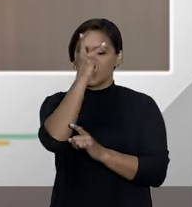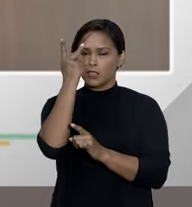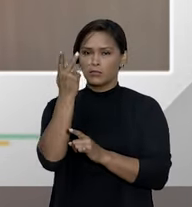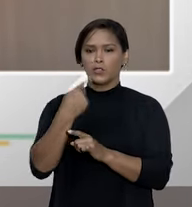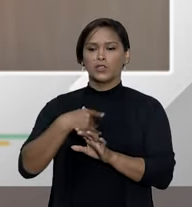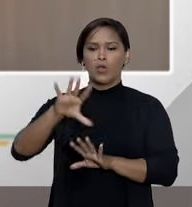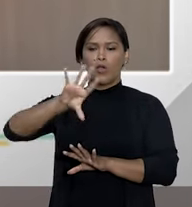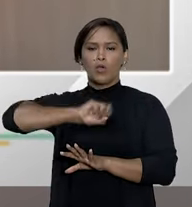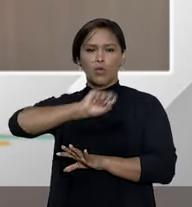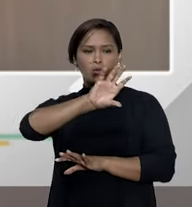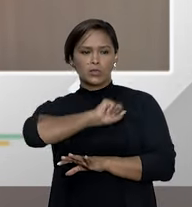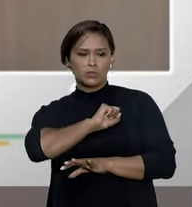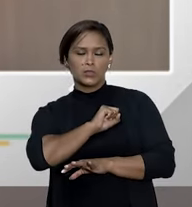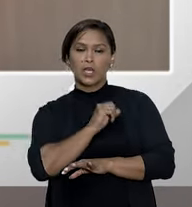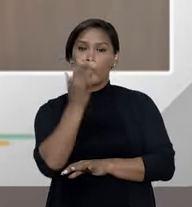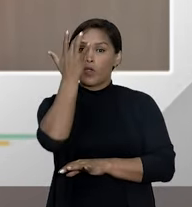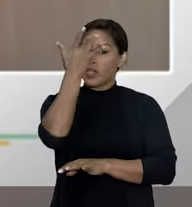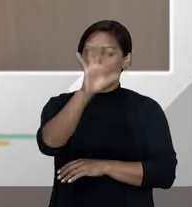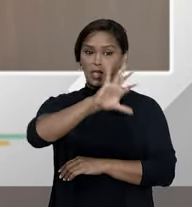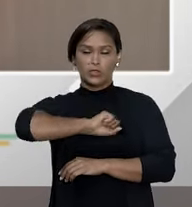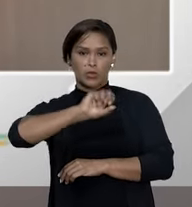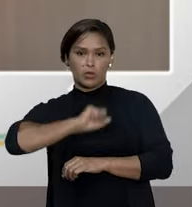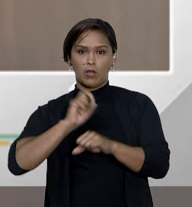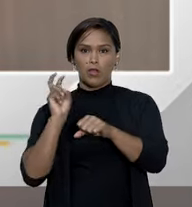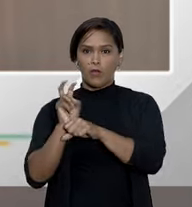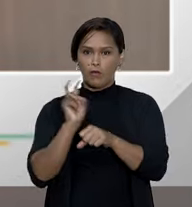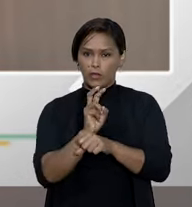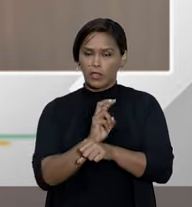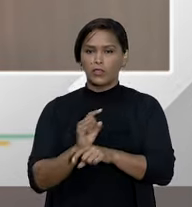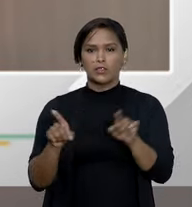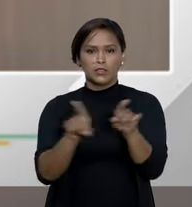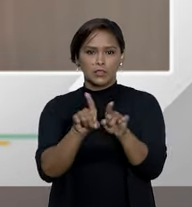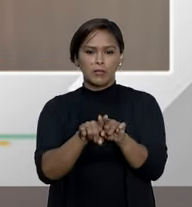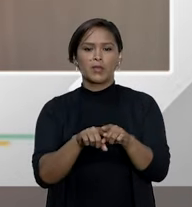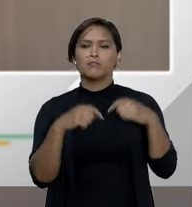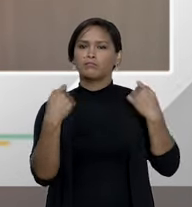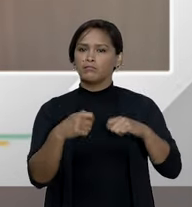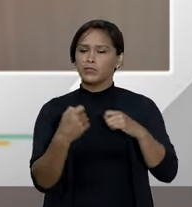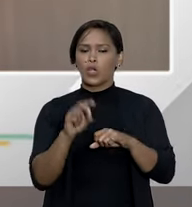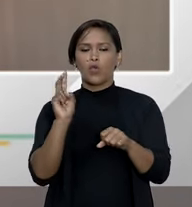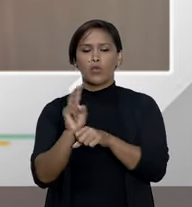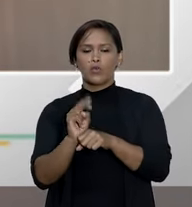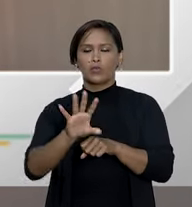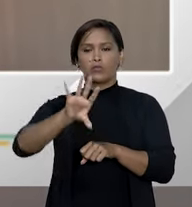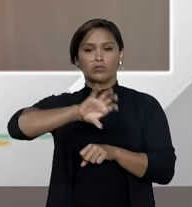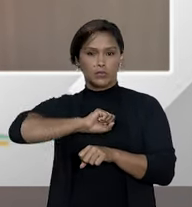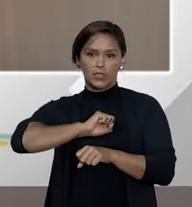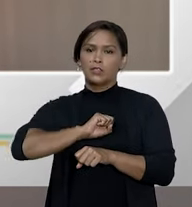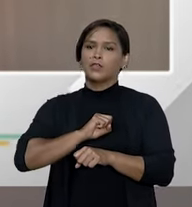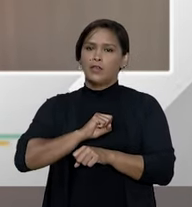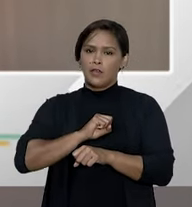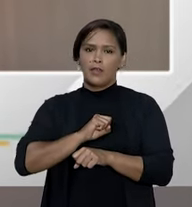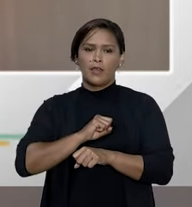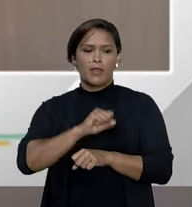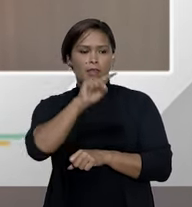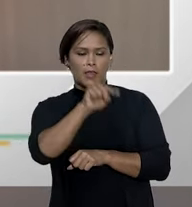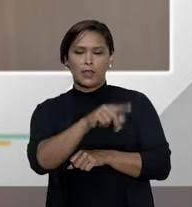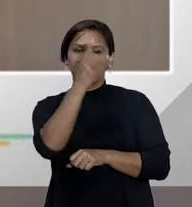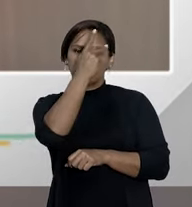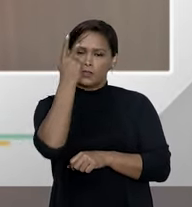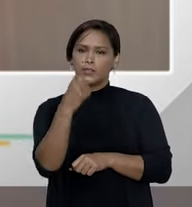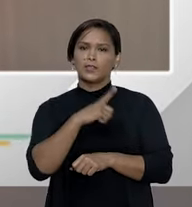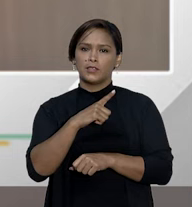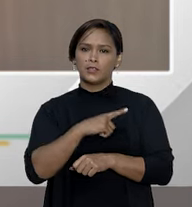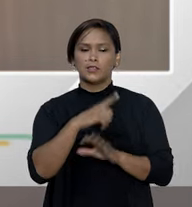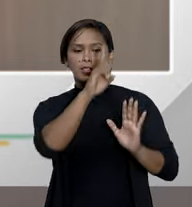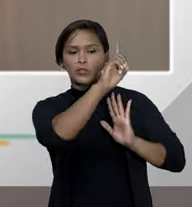contaminados ou suspeitos terão suspeito de ter contraído o vírus eles